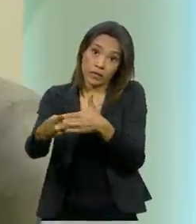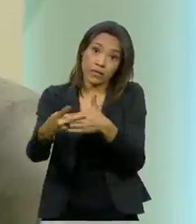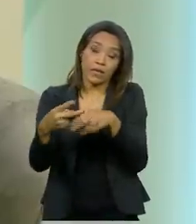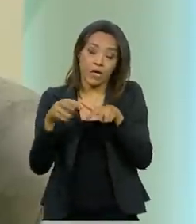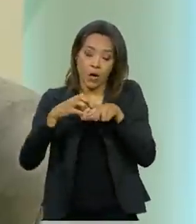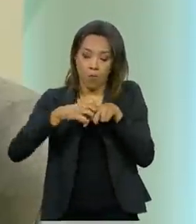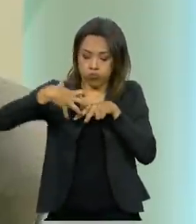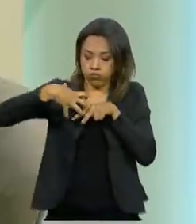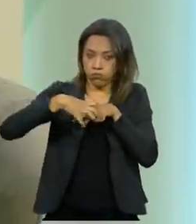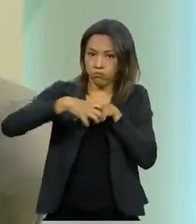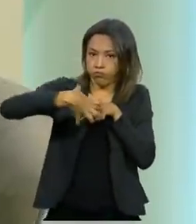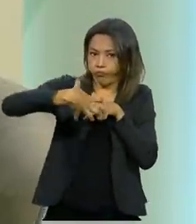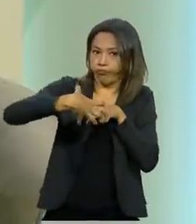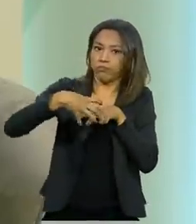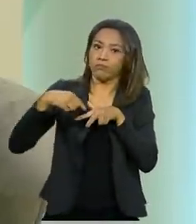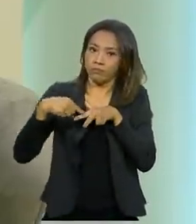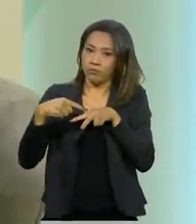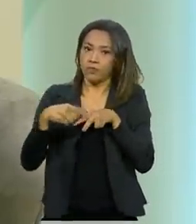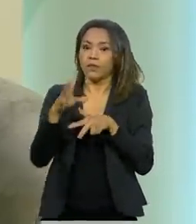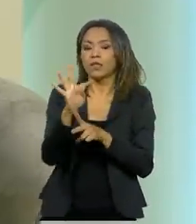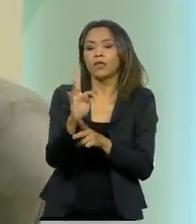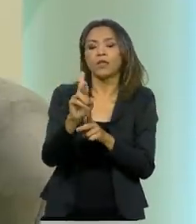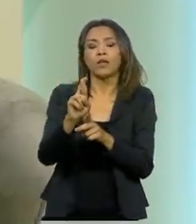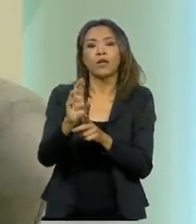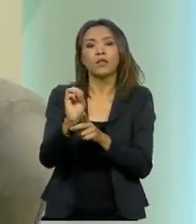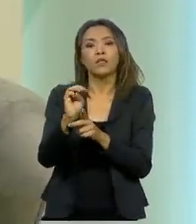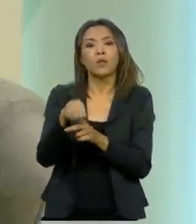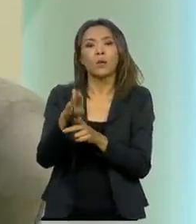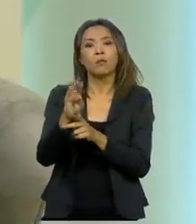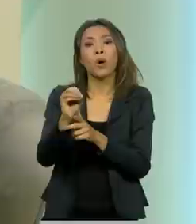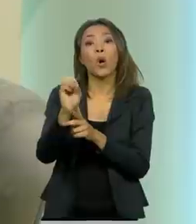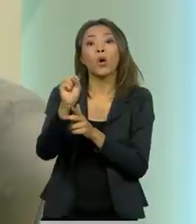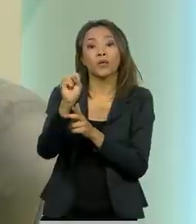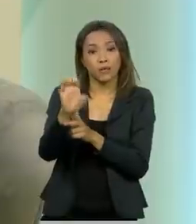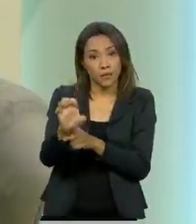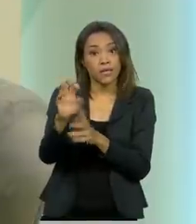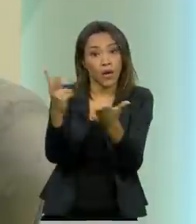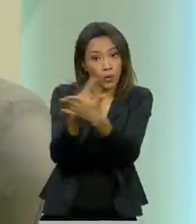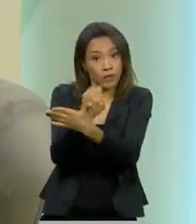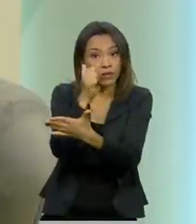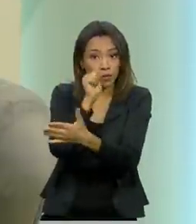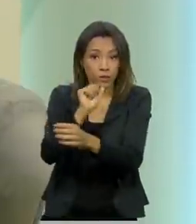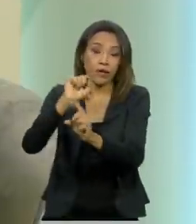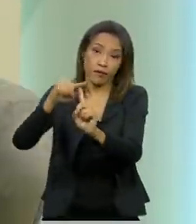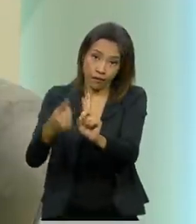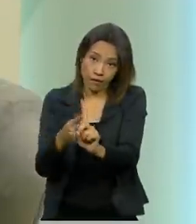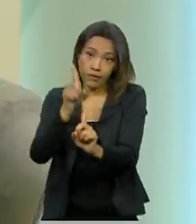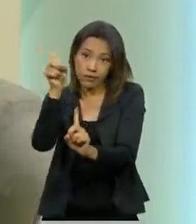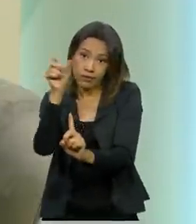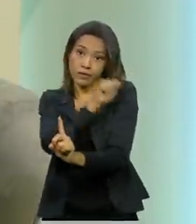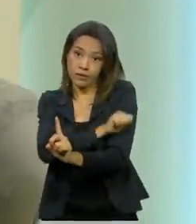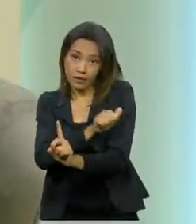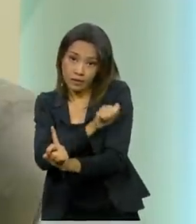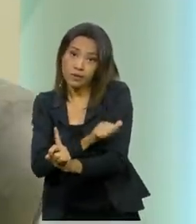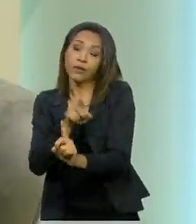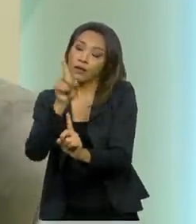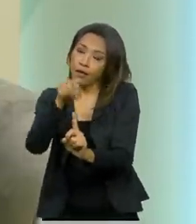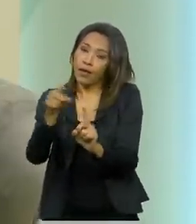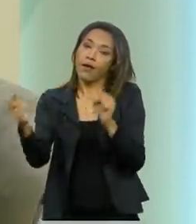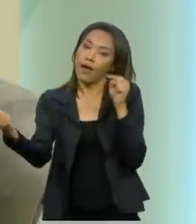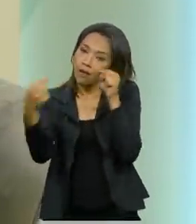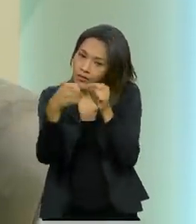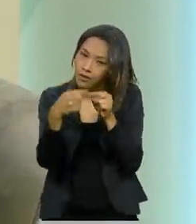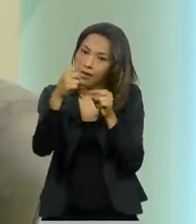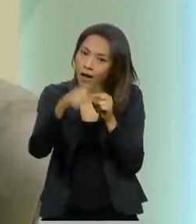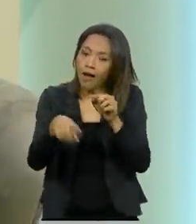cada 100 mil, não é? E aconteceu esse evento raro nessa gestante, que muito provavelmente está associada à